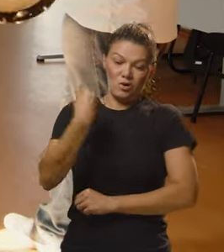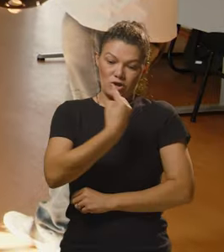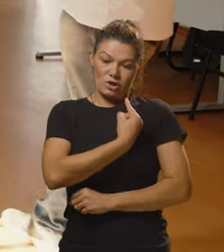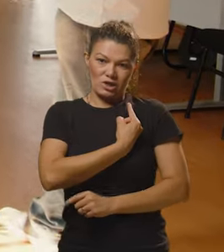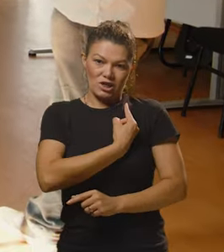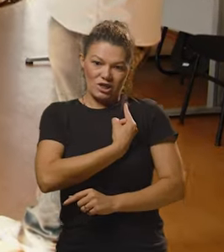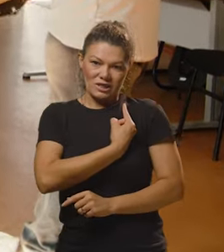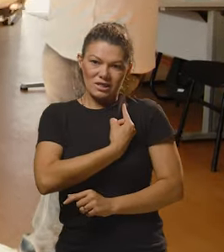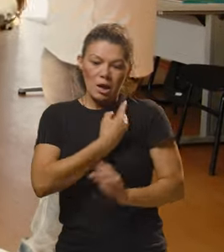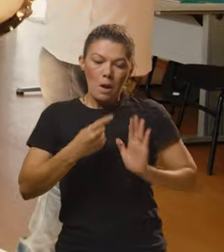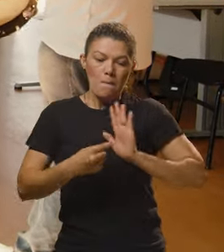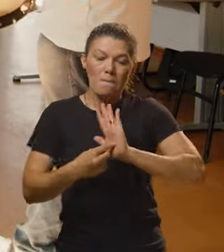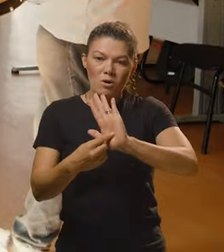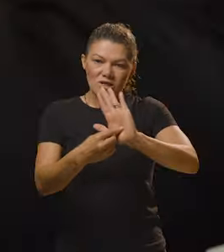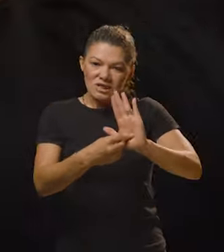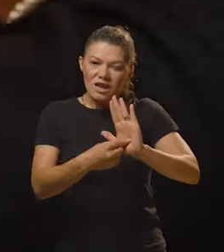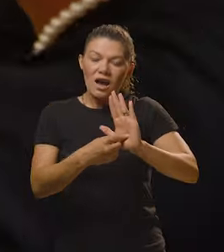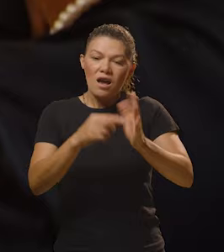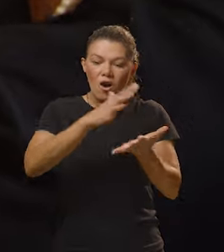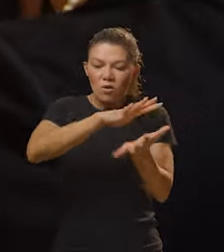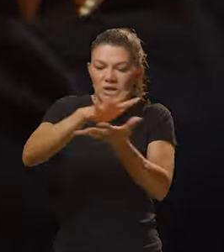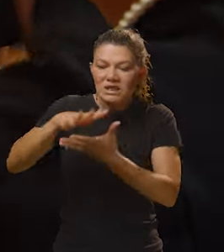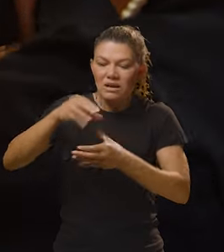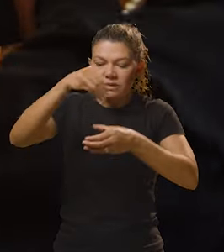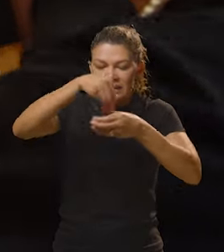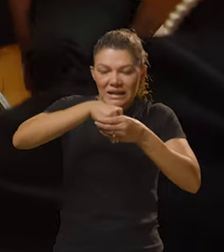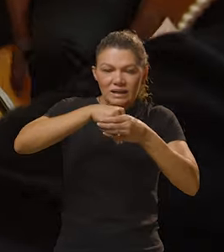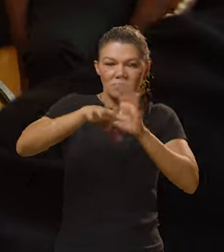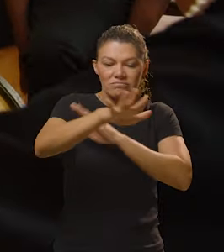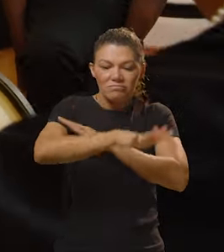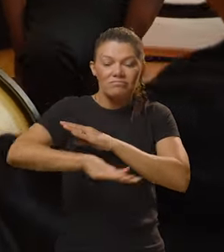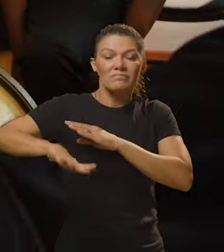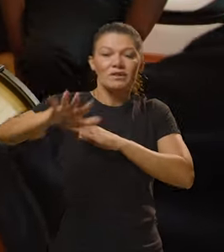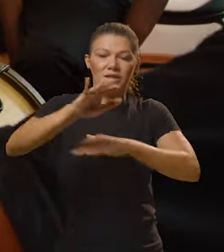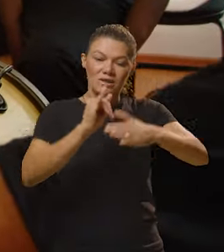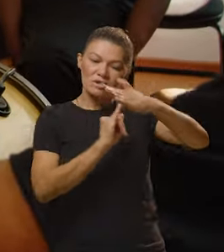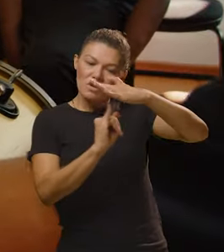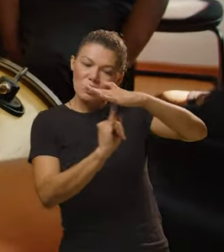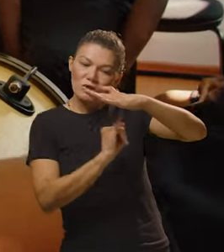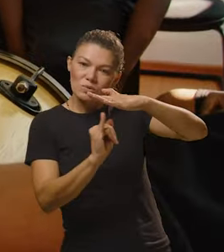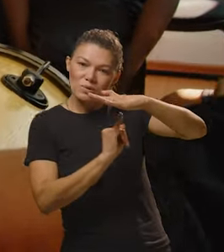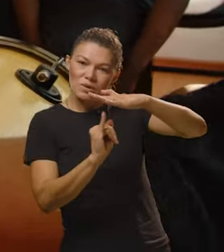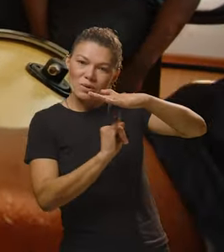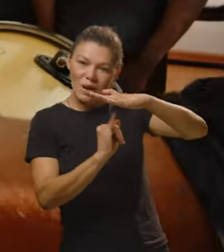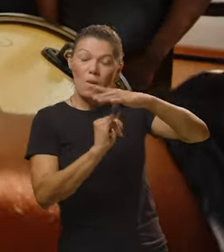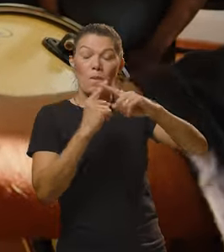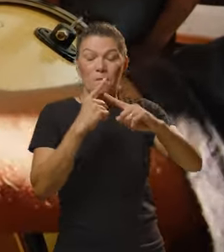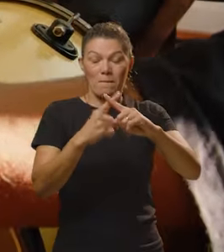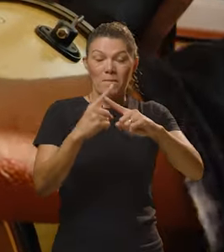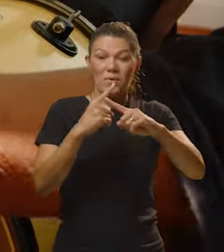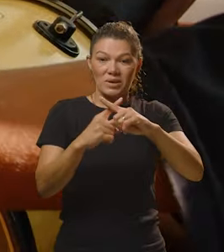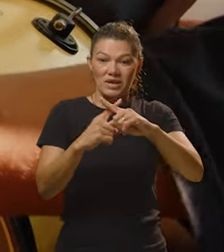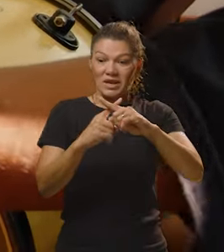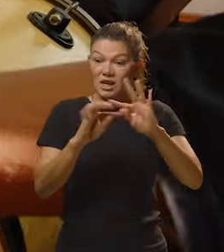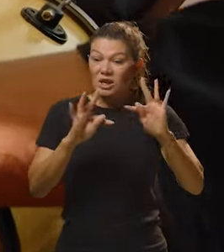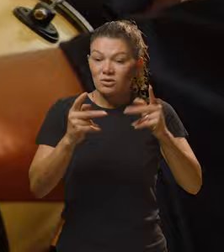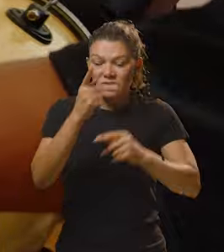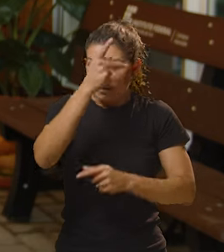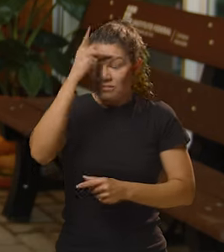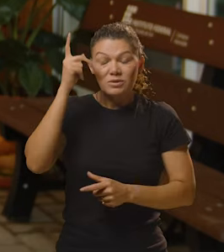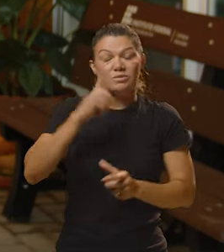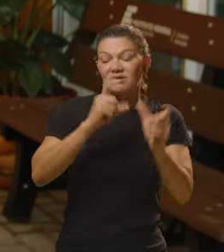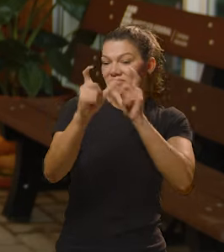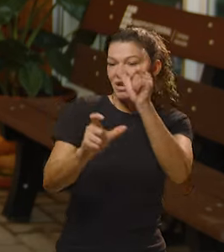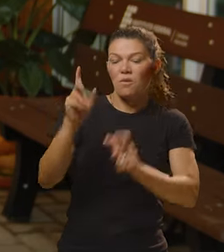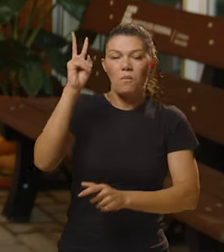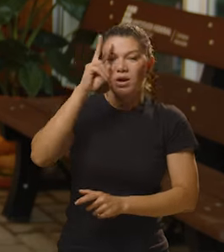a gente quis trazer o samba para dentro desse espaço aqui, institucional, porque todos eles têm uma